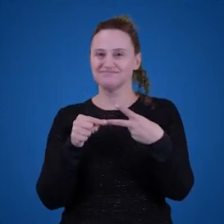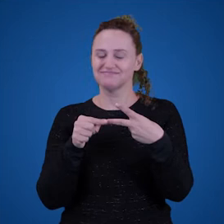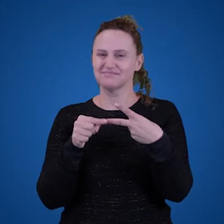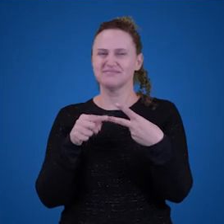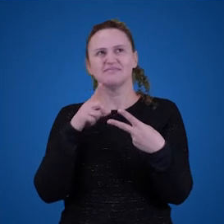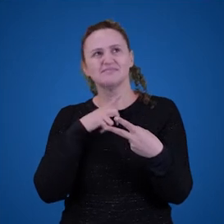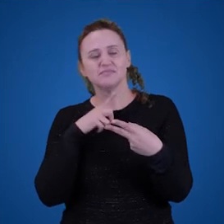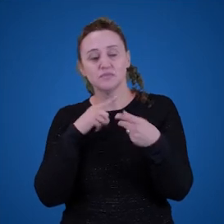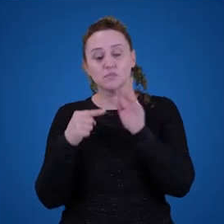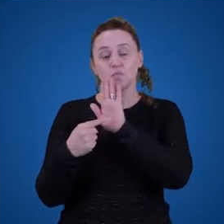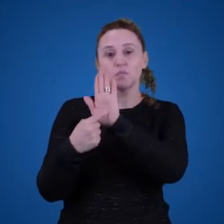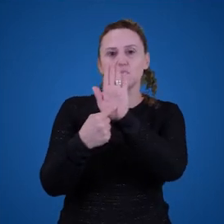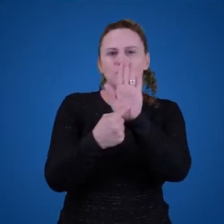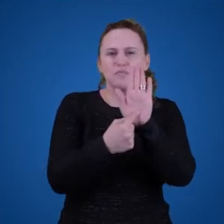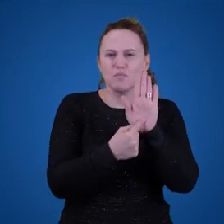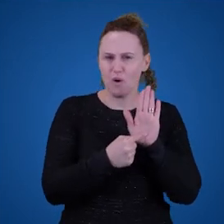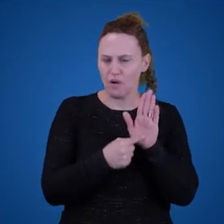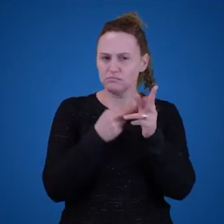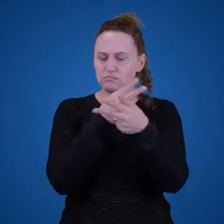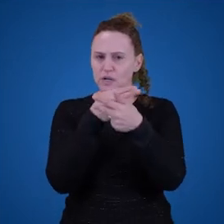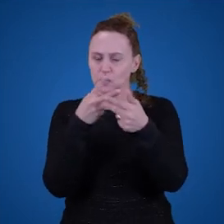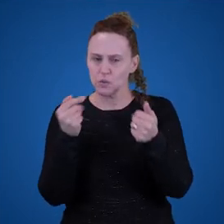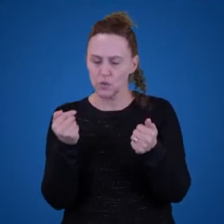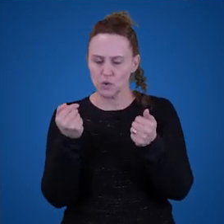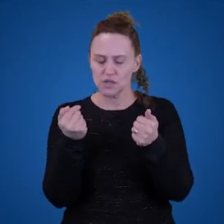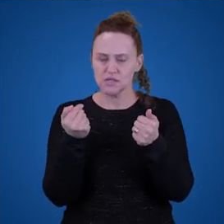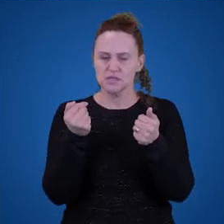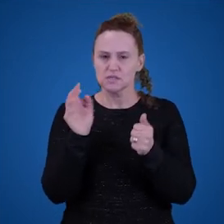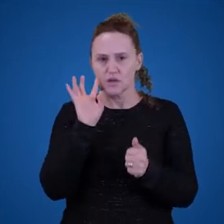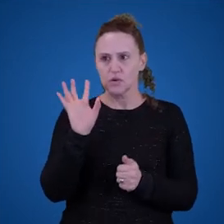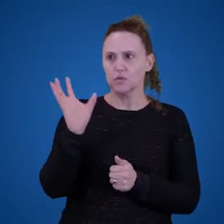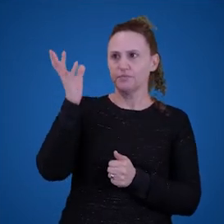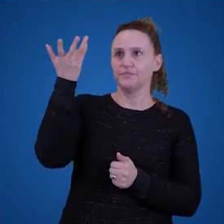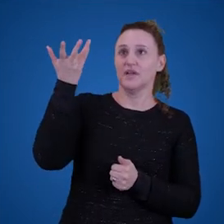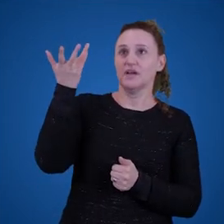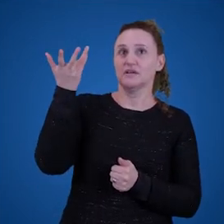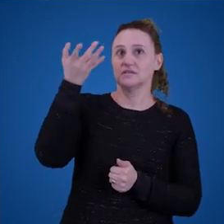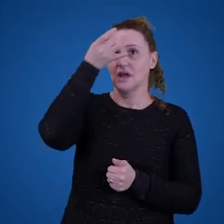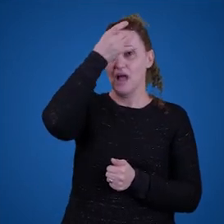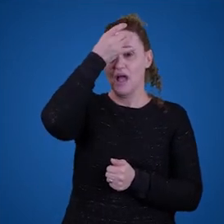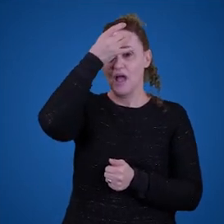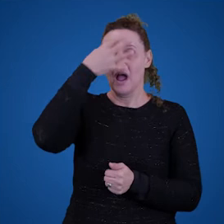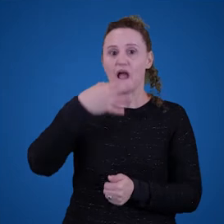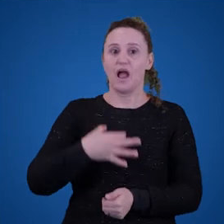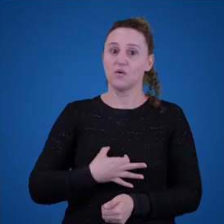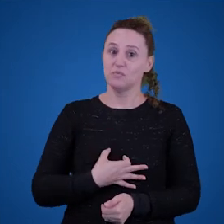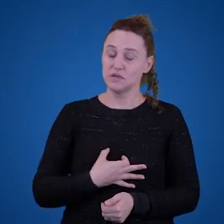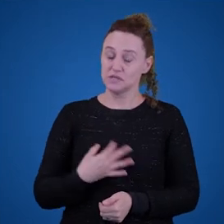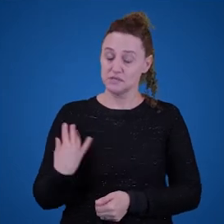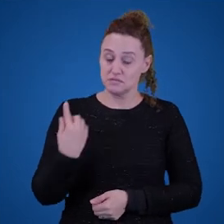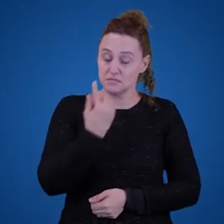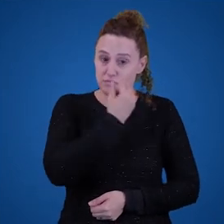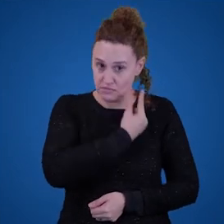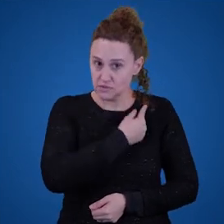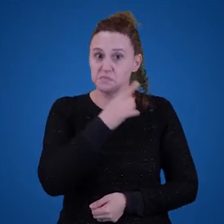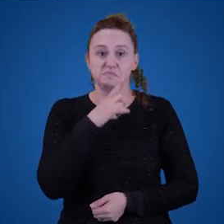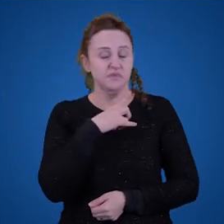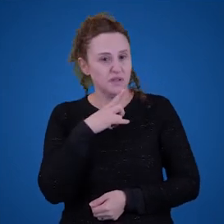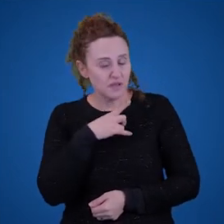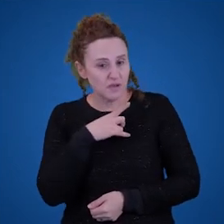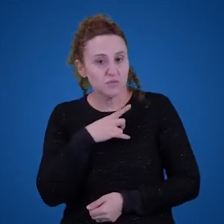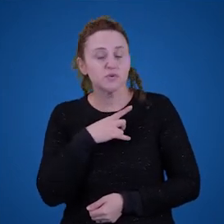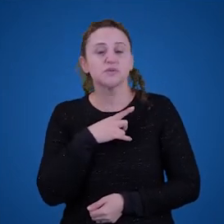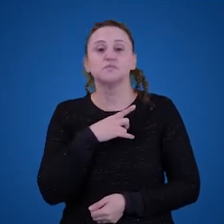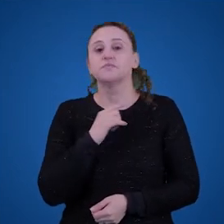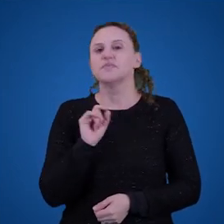Ou seja, quando alguém diz algo, que se passa em nós através da compreensão dessa expressão. E nós vamos ver isso na próxima aula.